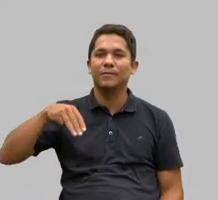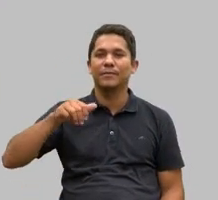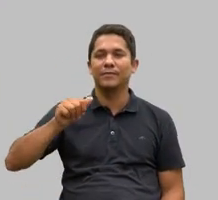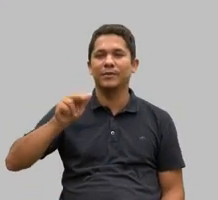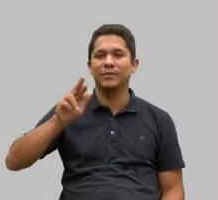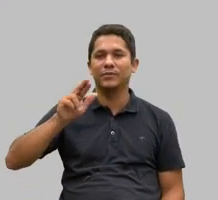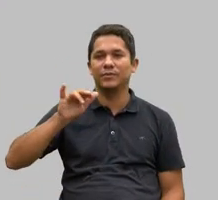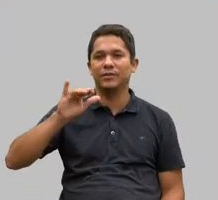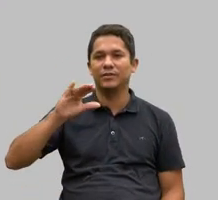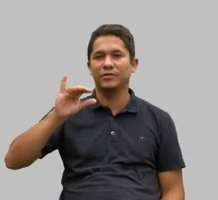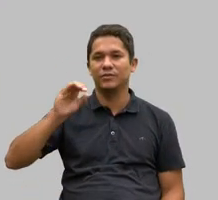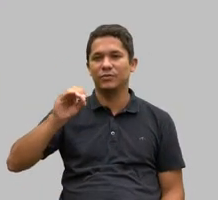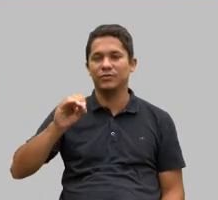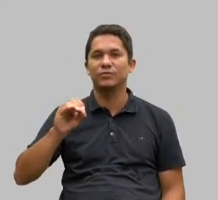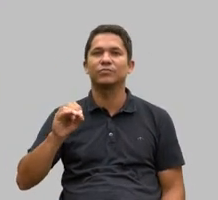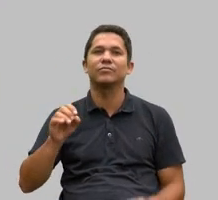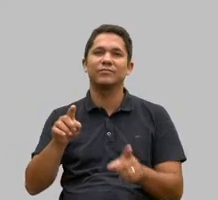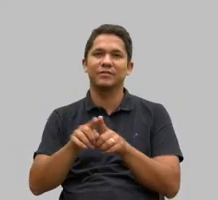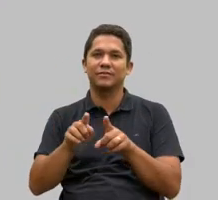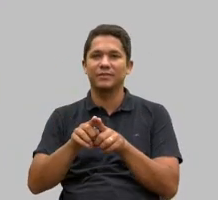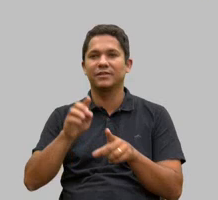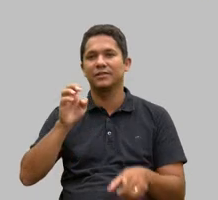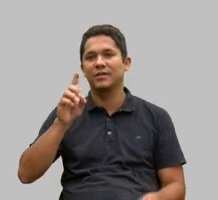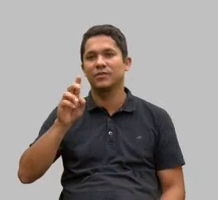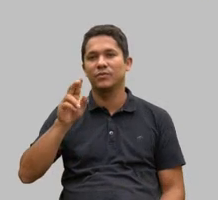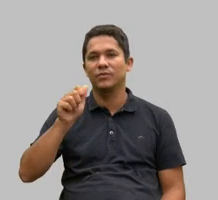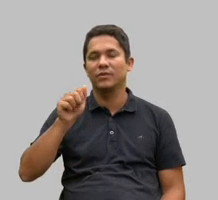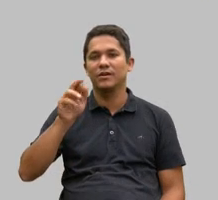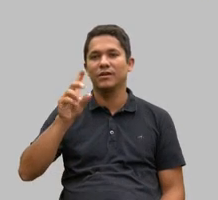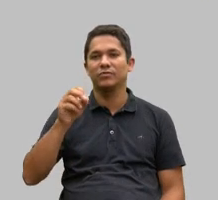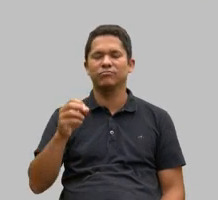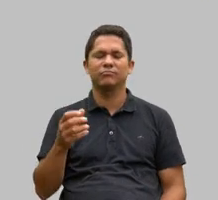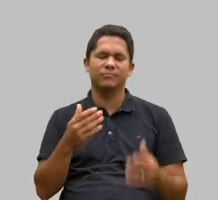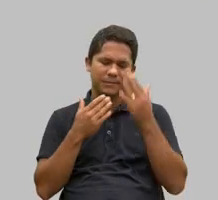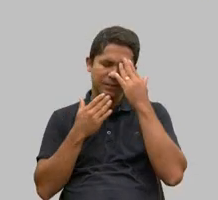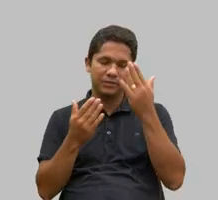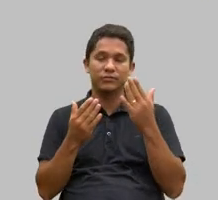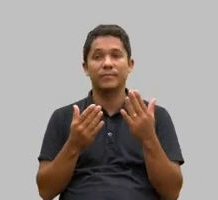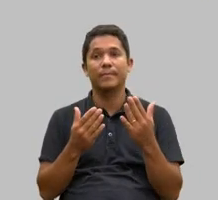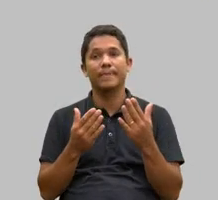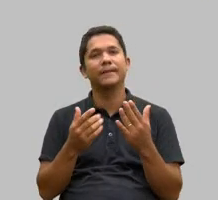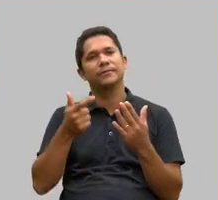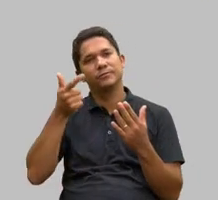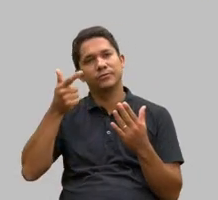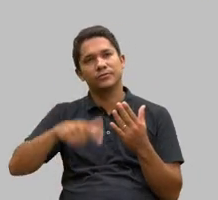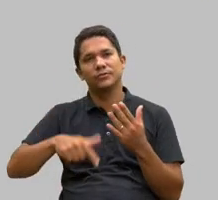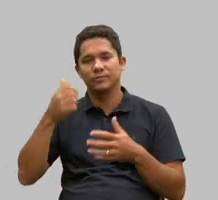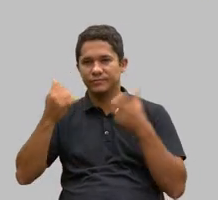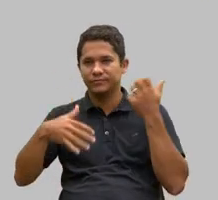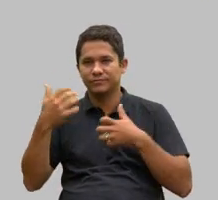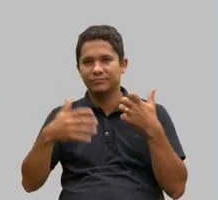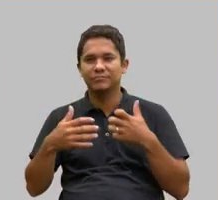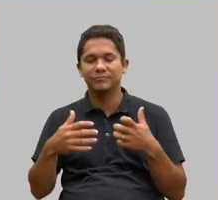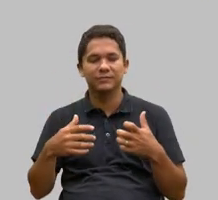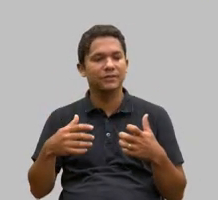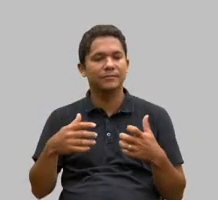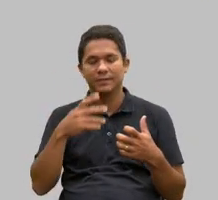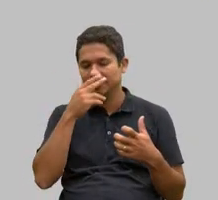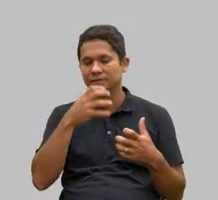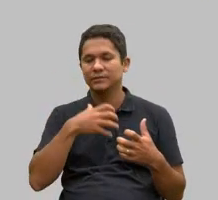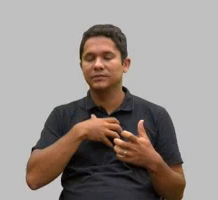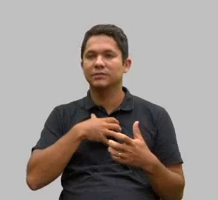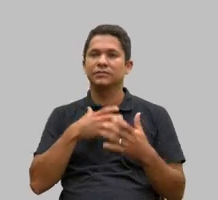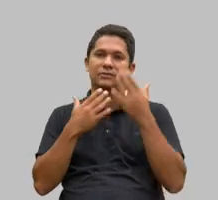vez. Tenho dito ultimamente que tenho uma grata surpresa de acompanhar os